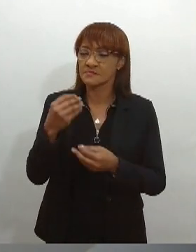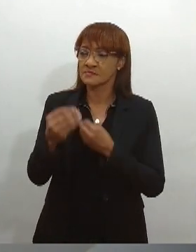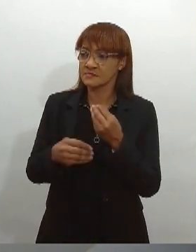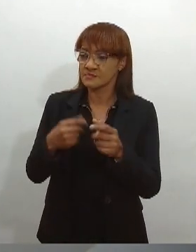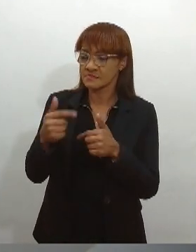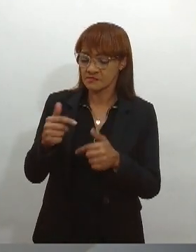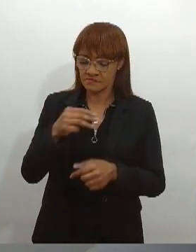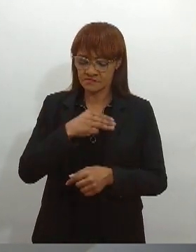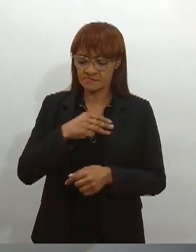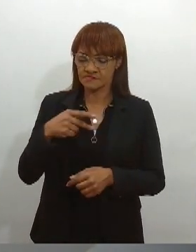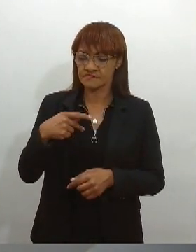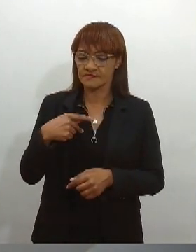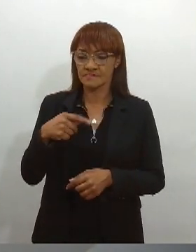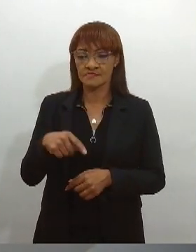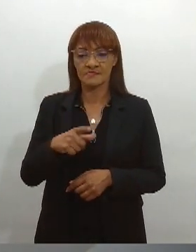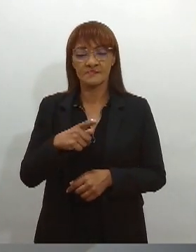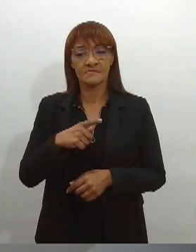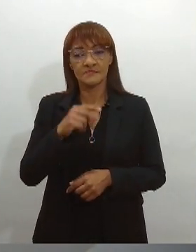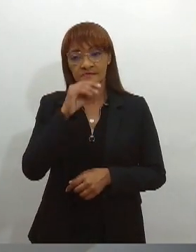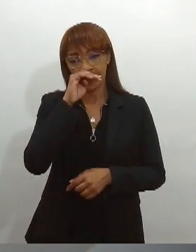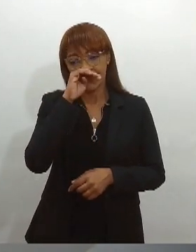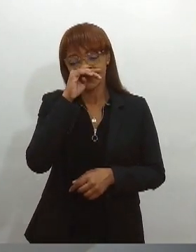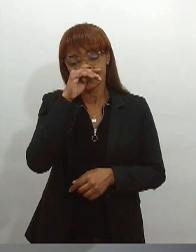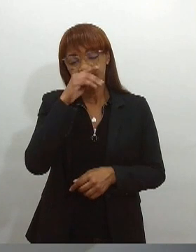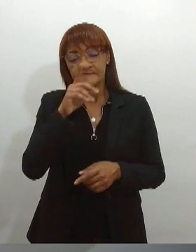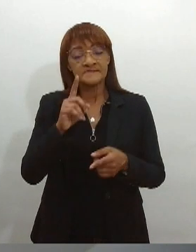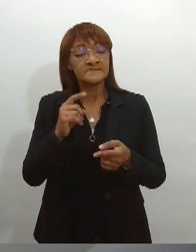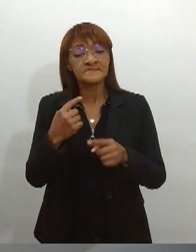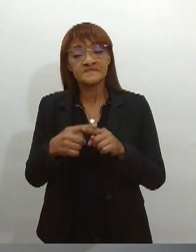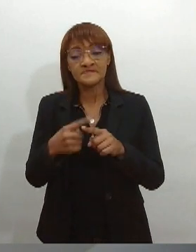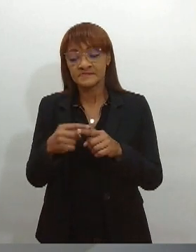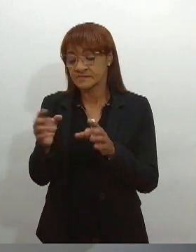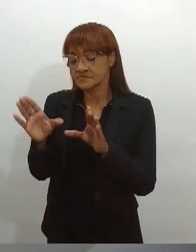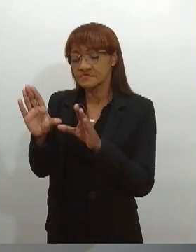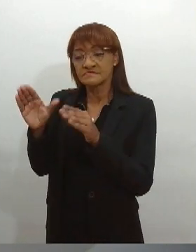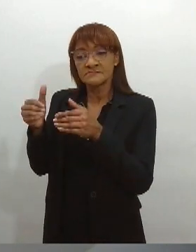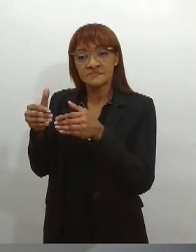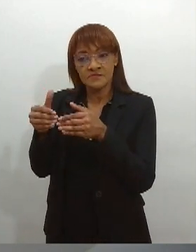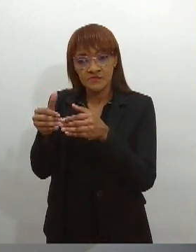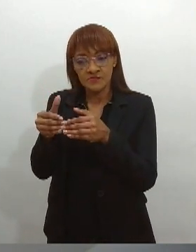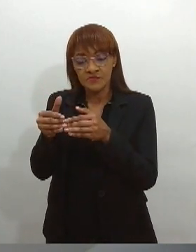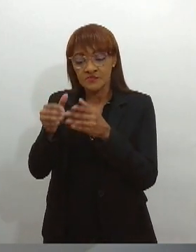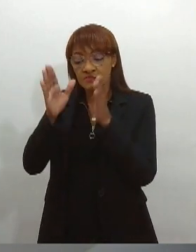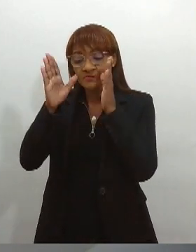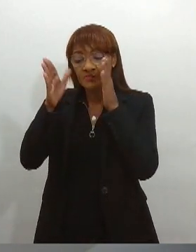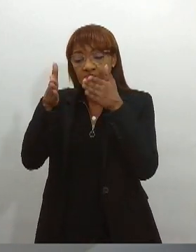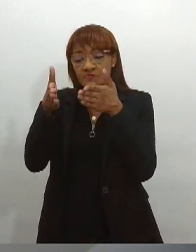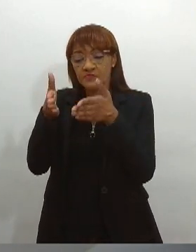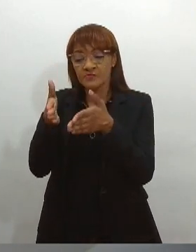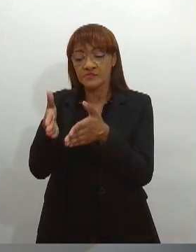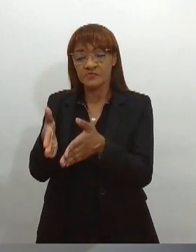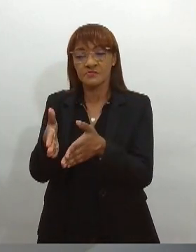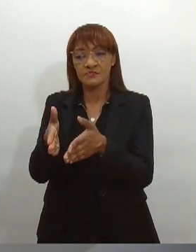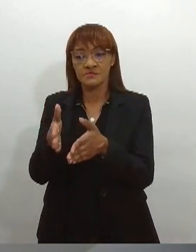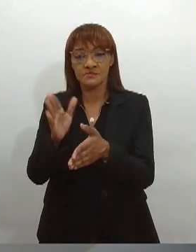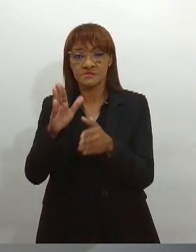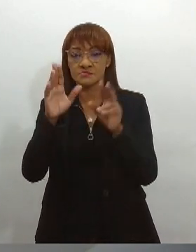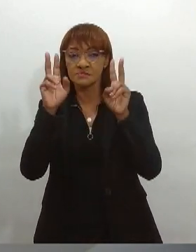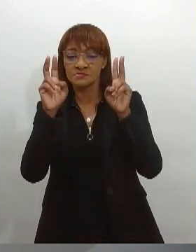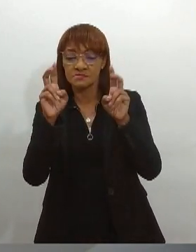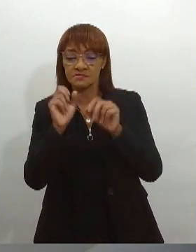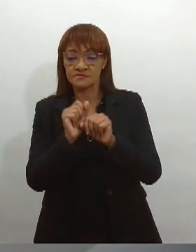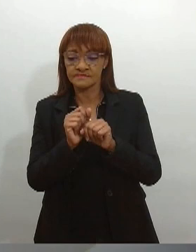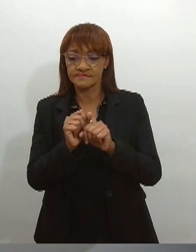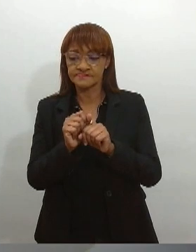realiza, porque há, inclusive, um grupo de trabalho voltado a essas questões étnico-raciais.